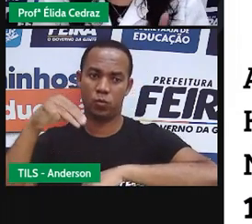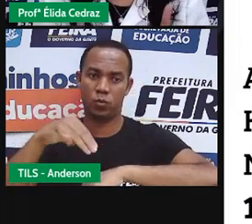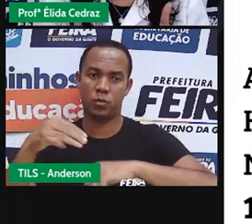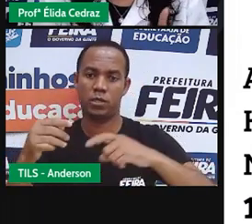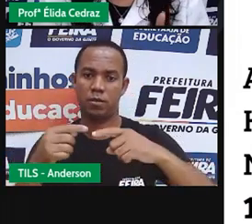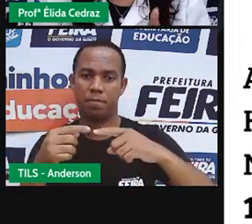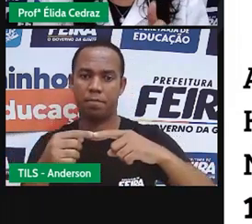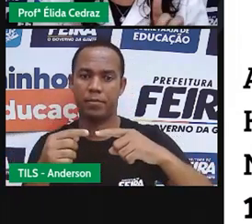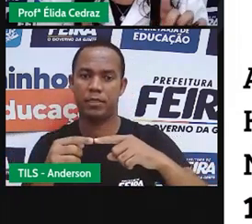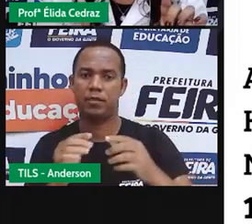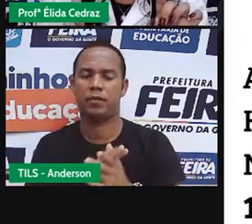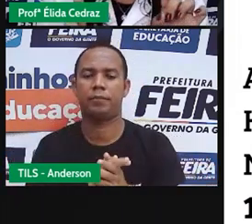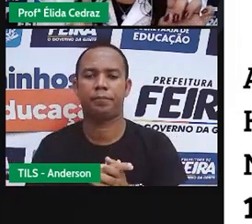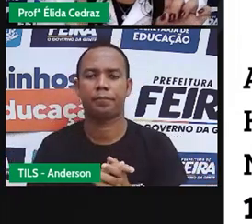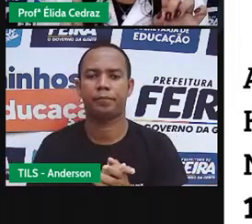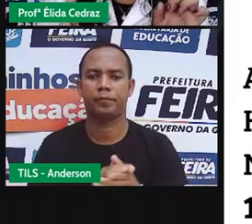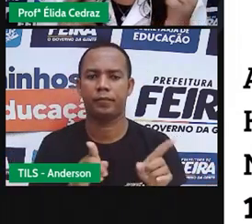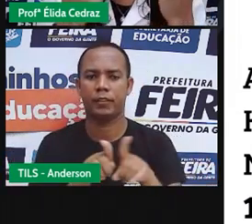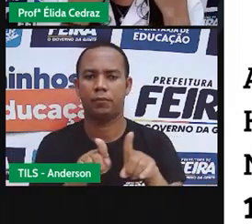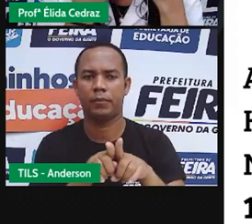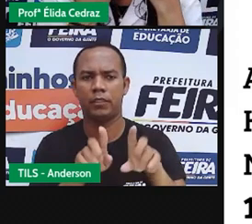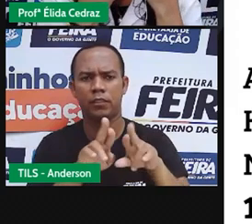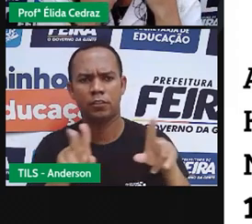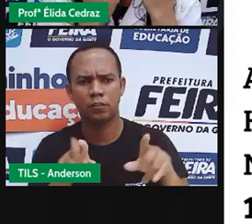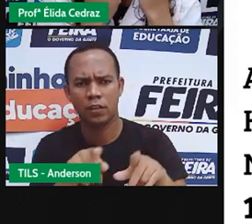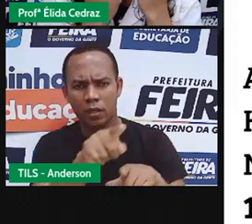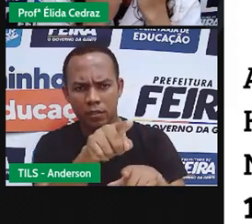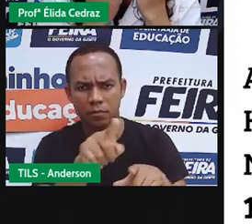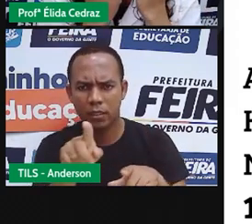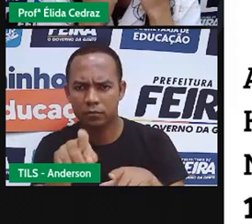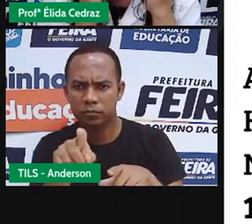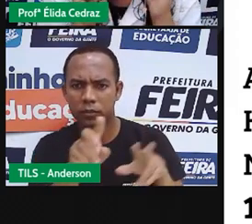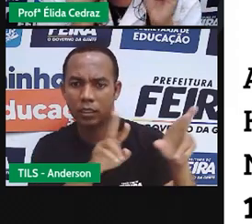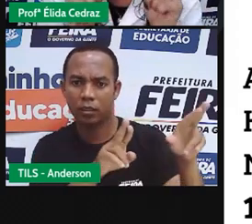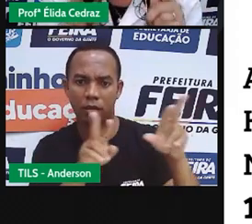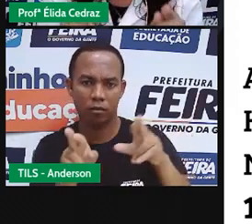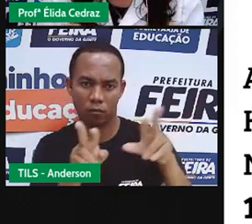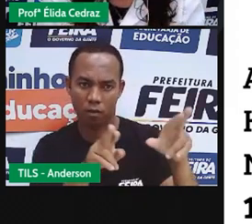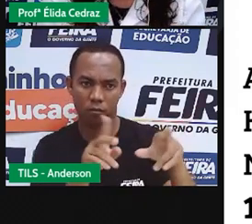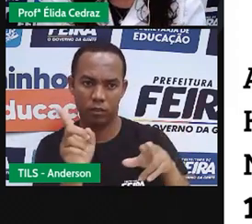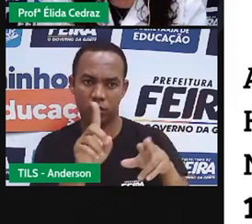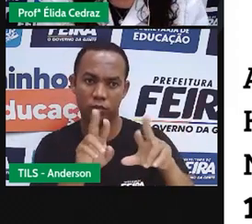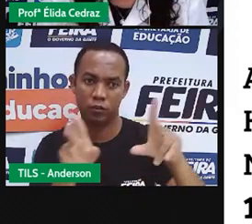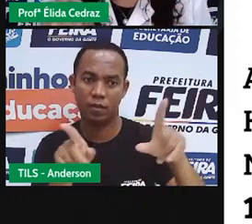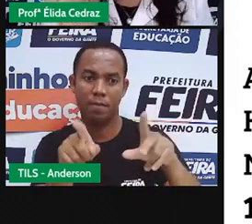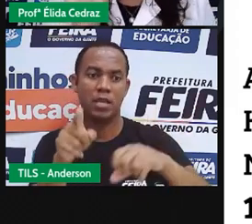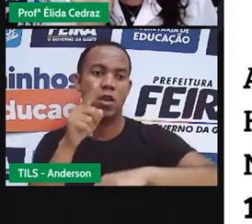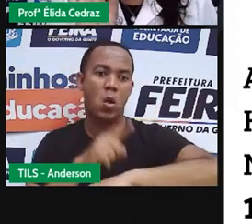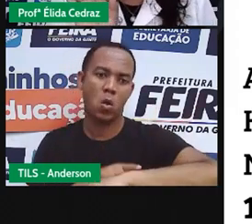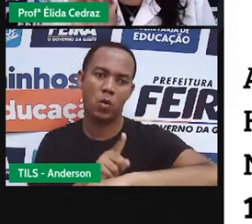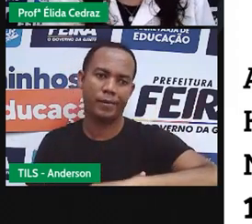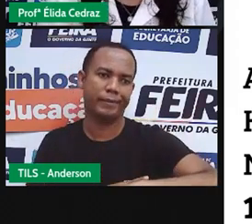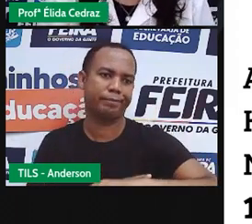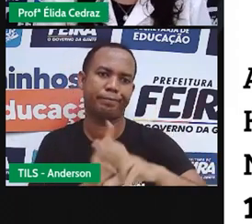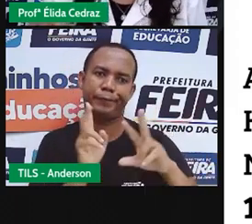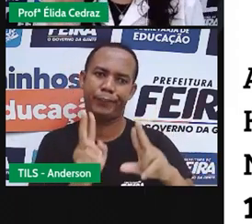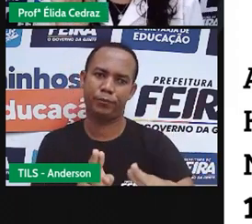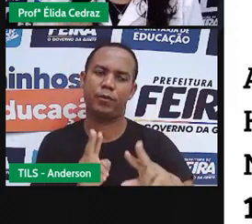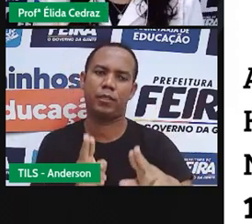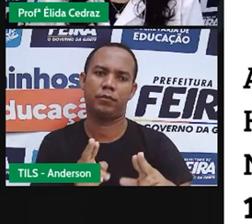de maneira diferente. Você vê diferente, mas ele se